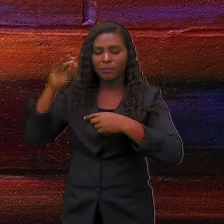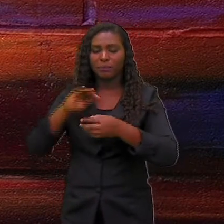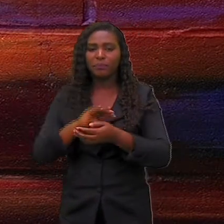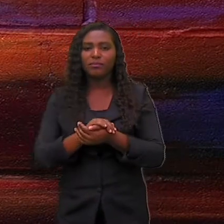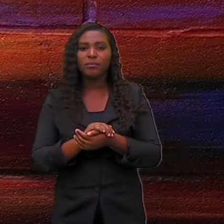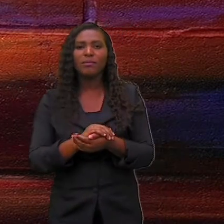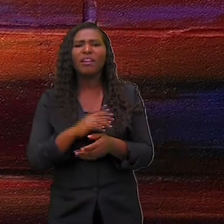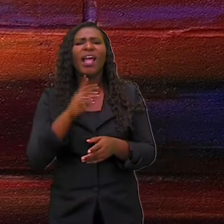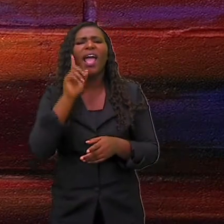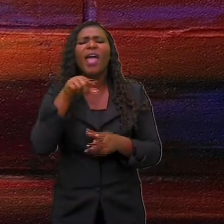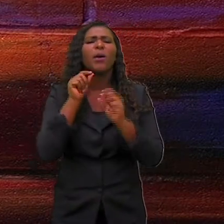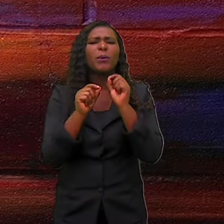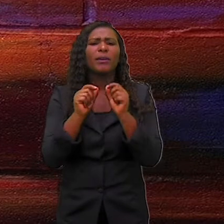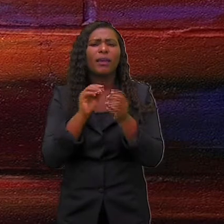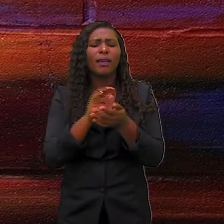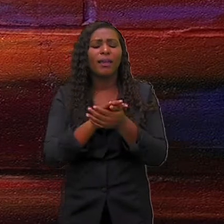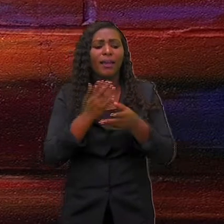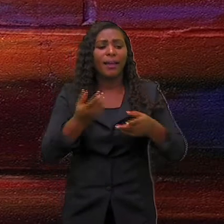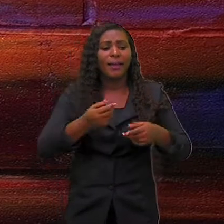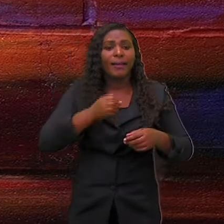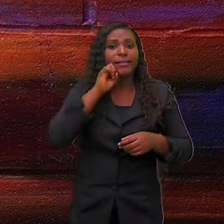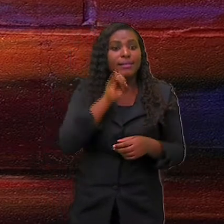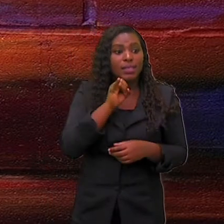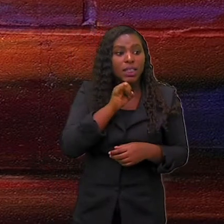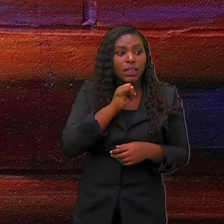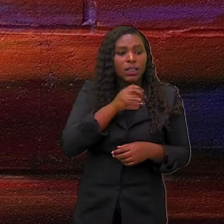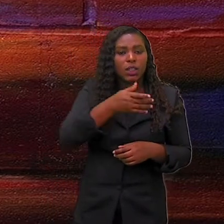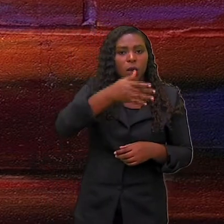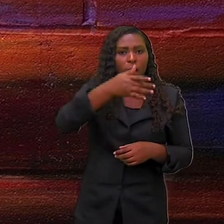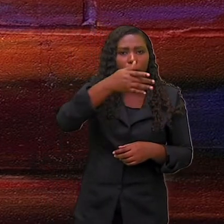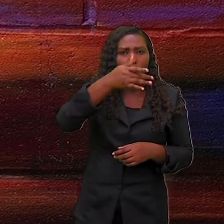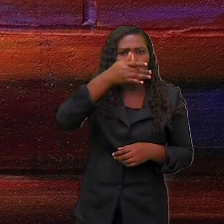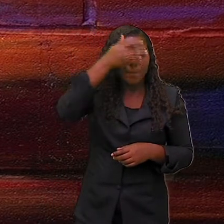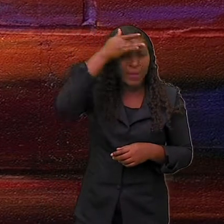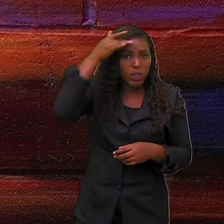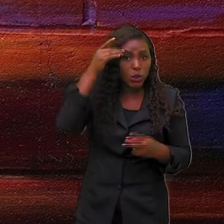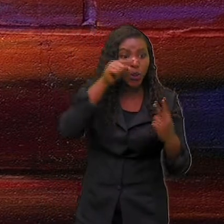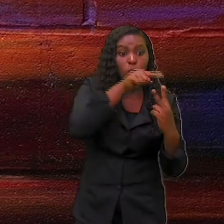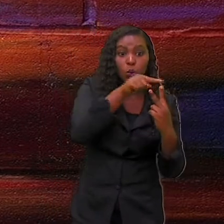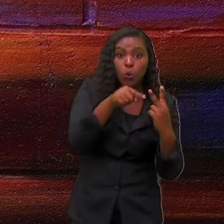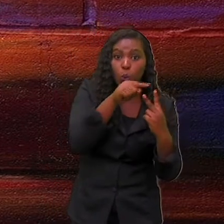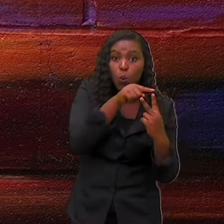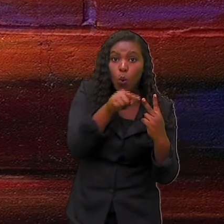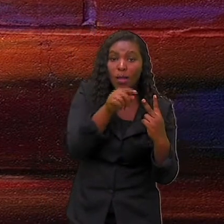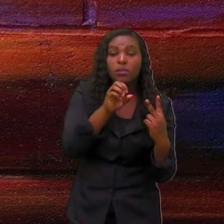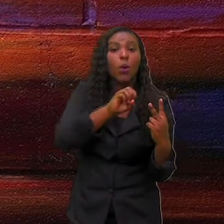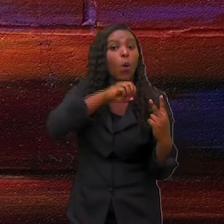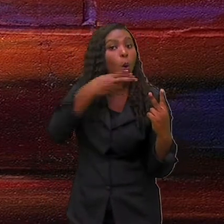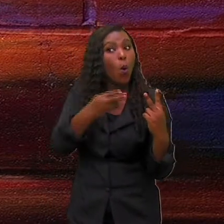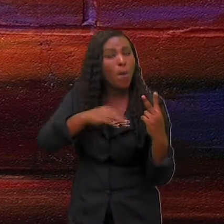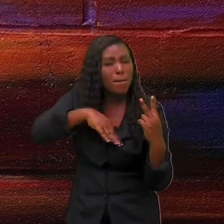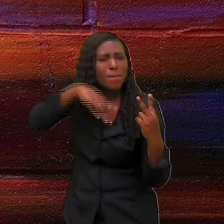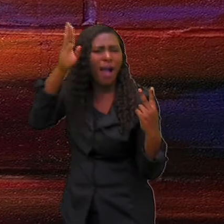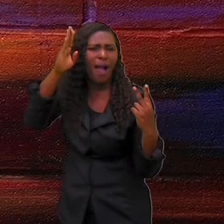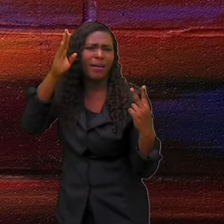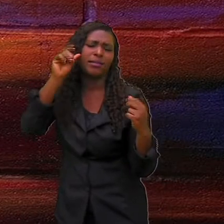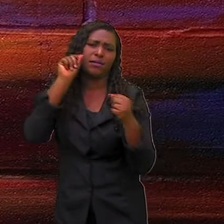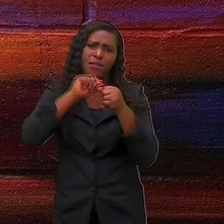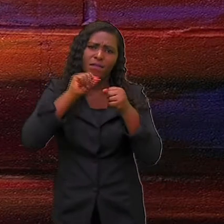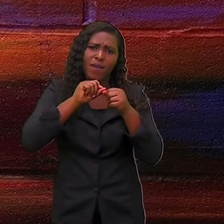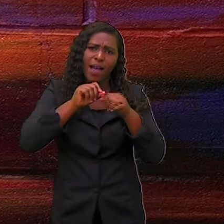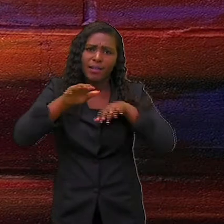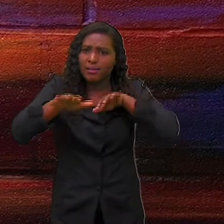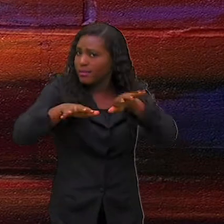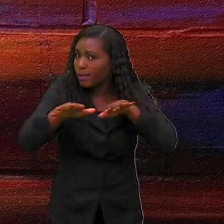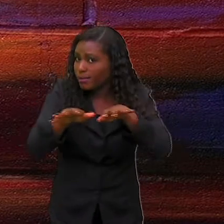a ação e também recebem essa ação. Pra ser reflexiva, pessoal, o sujeito ele